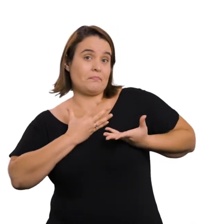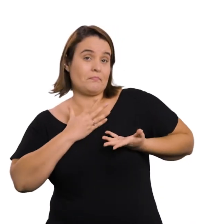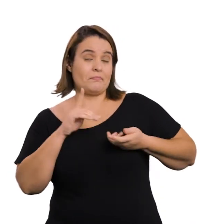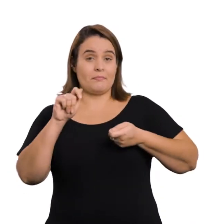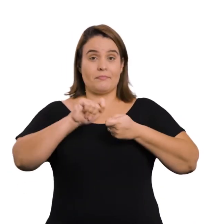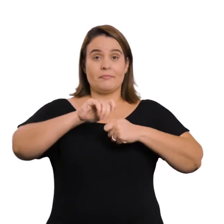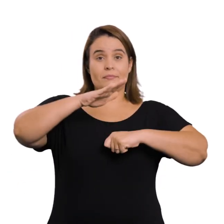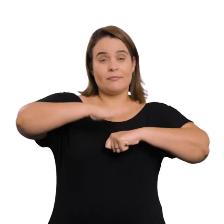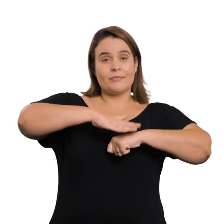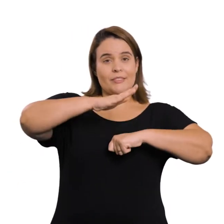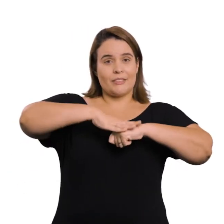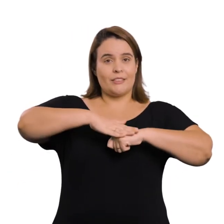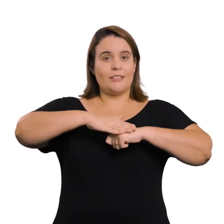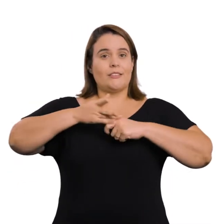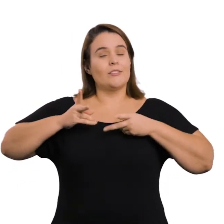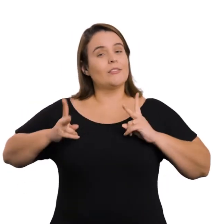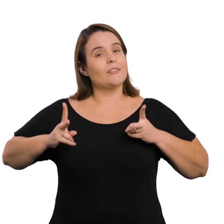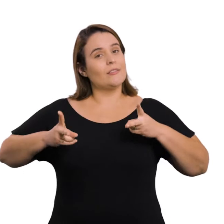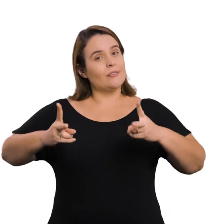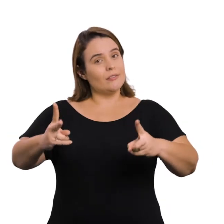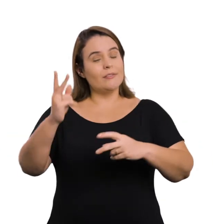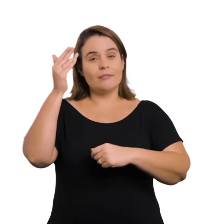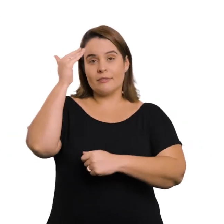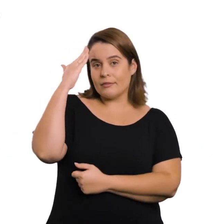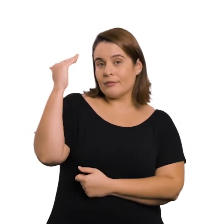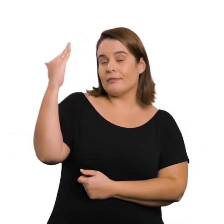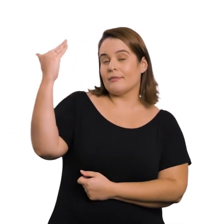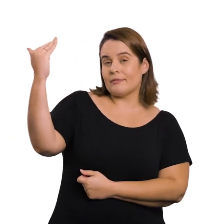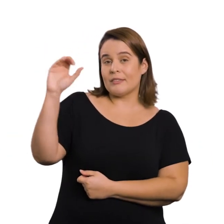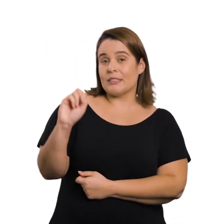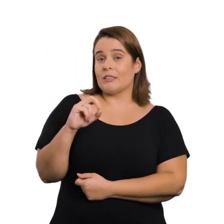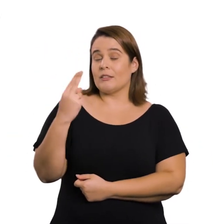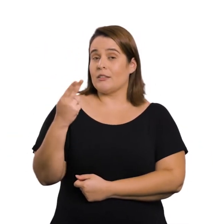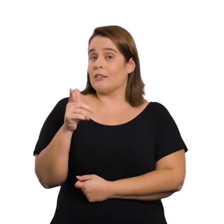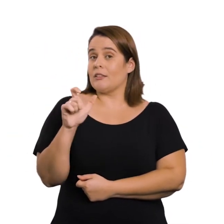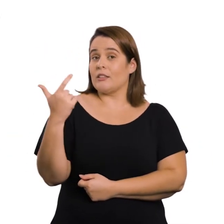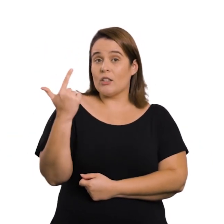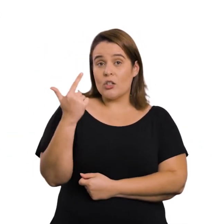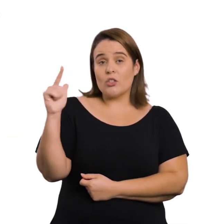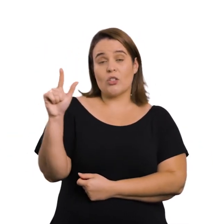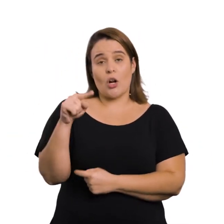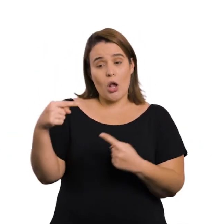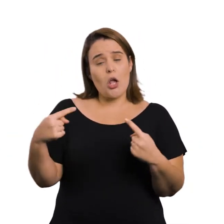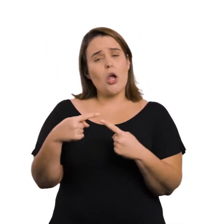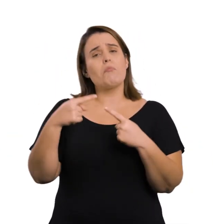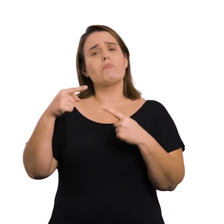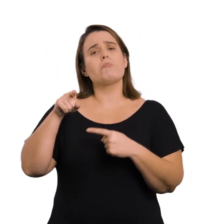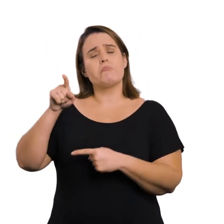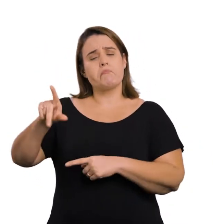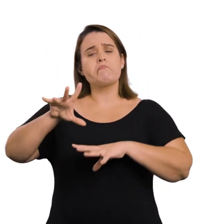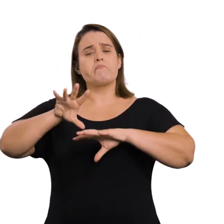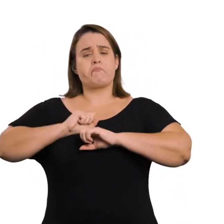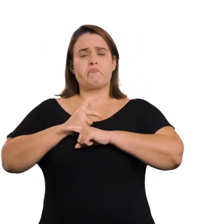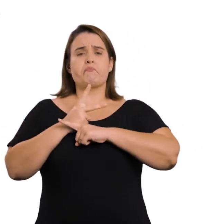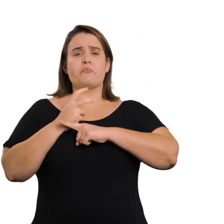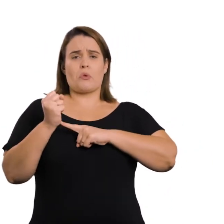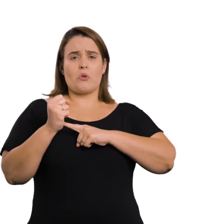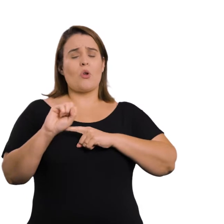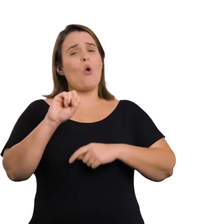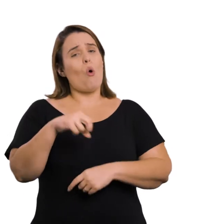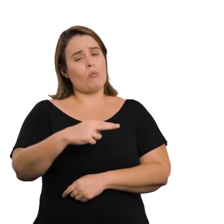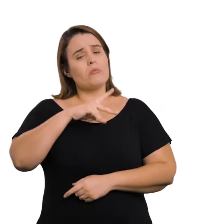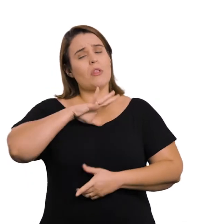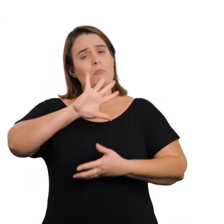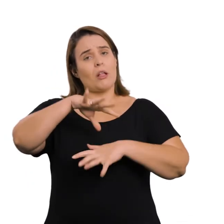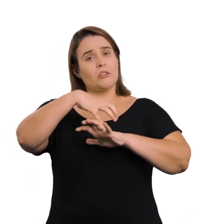palavras como inspiração, realização, persistência, sucesso E outras que ilustrem as conquistas do